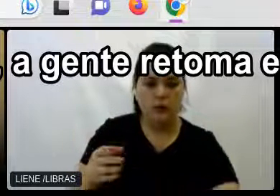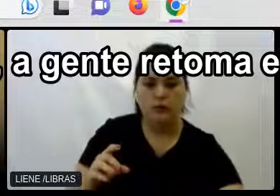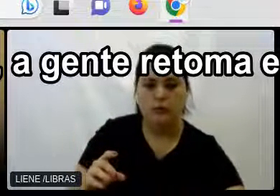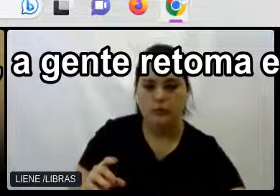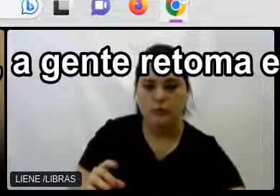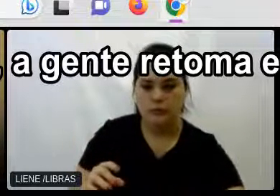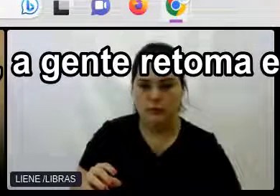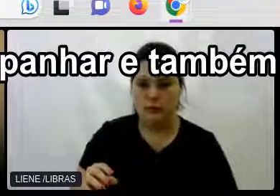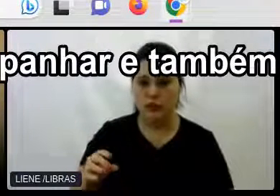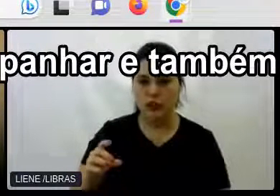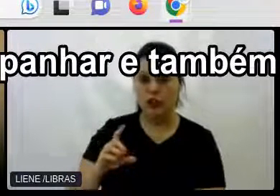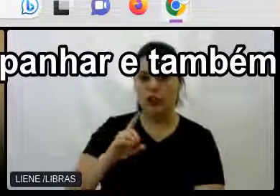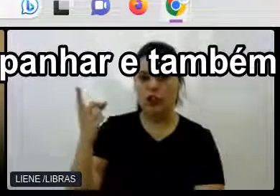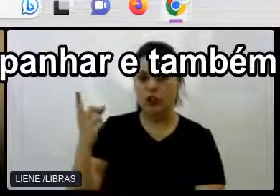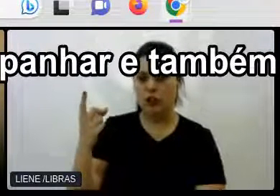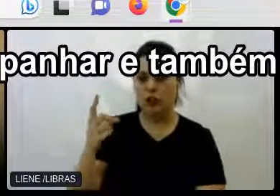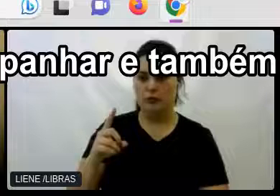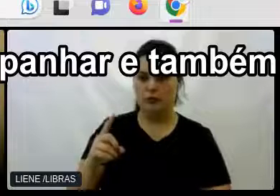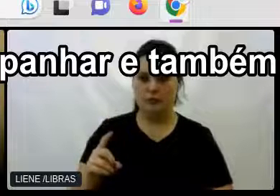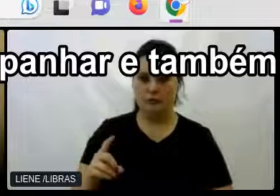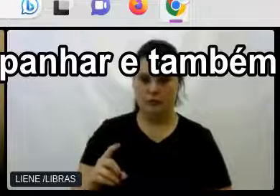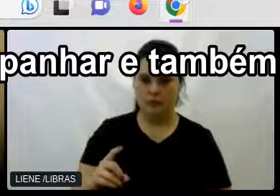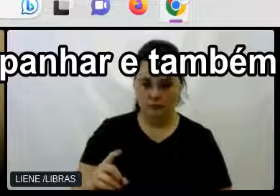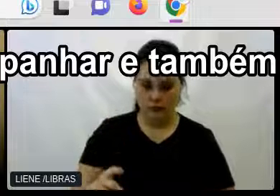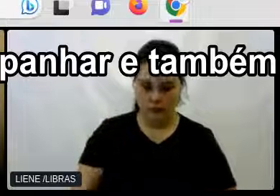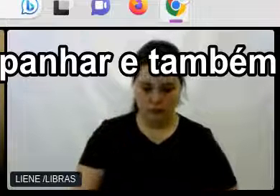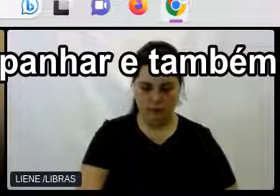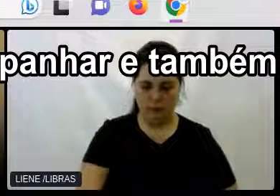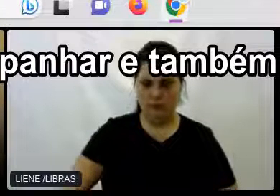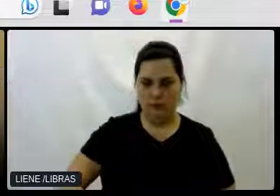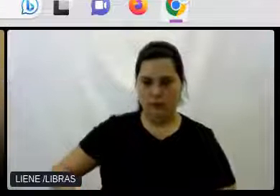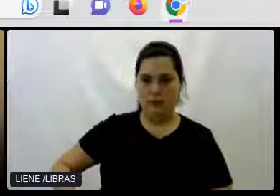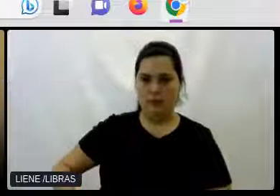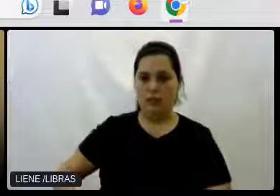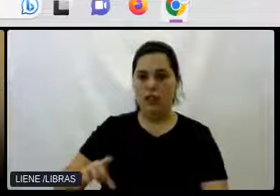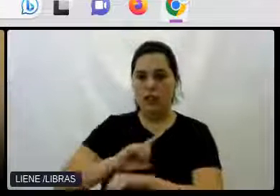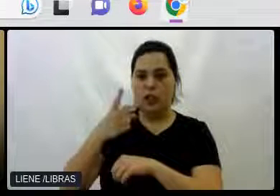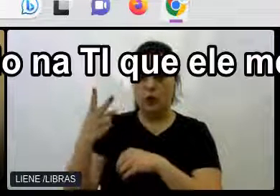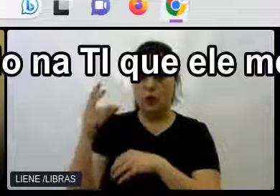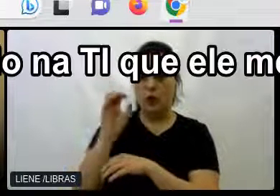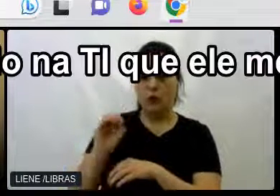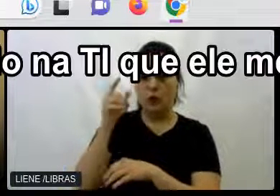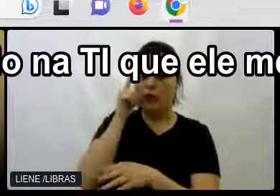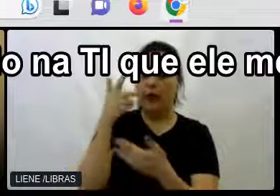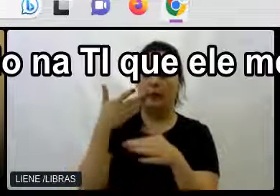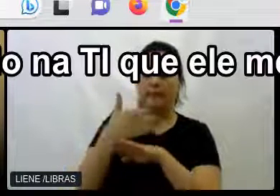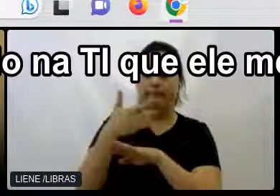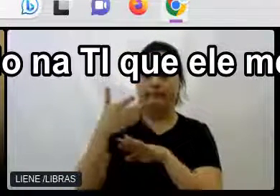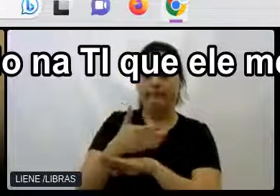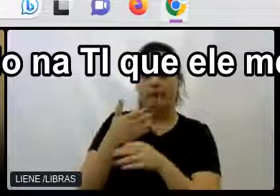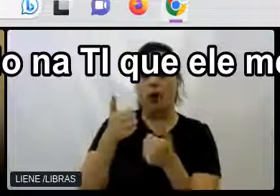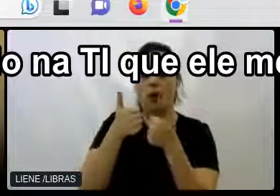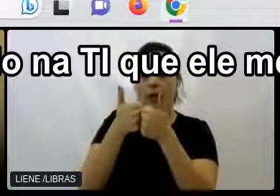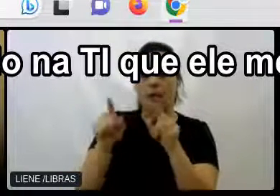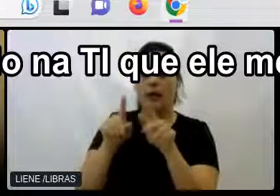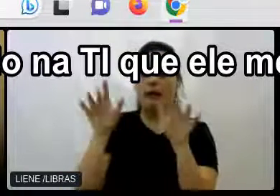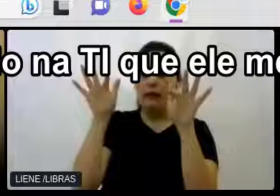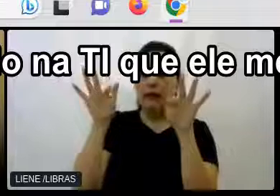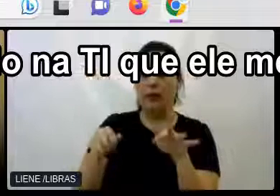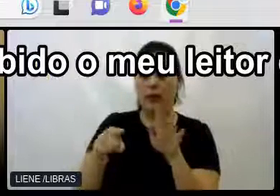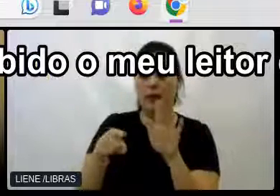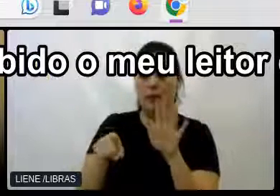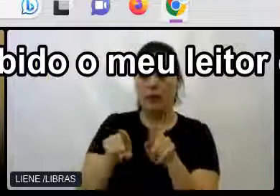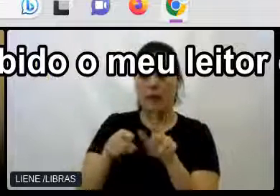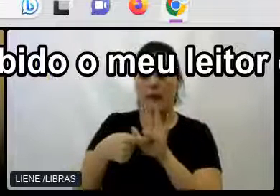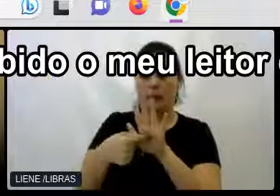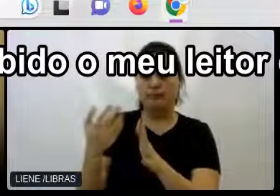A gente retoma Esse projeto Para quem quiser me acompanhar E também participar E por fim Eu tenho passado na TI Que